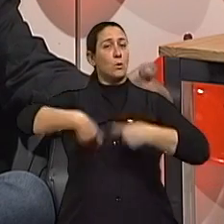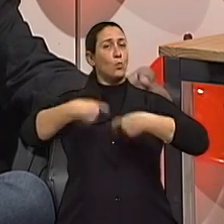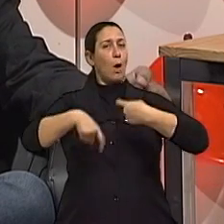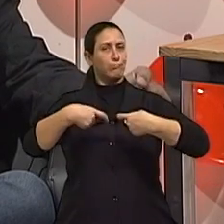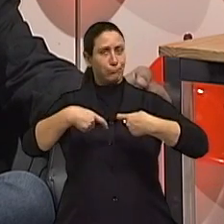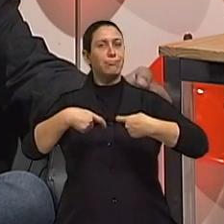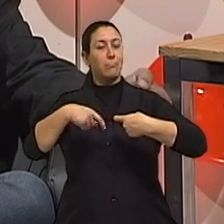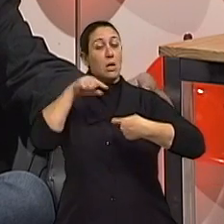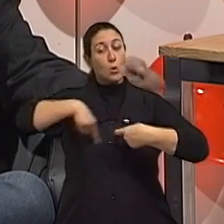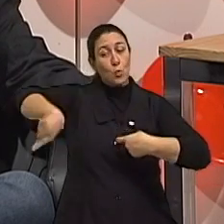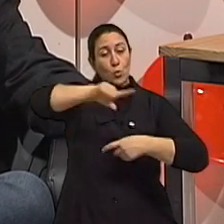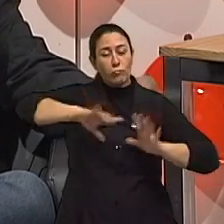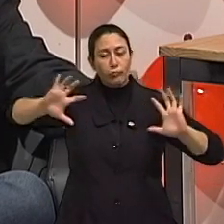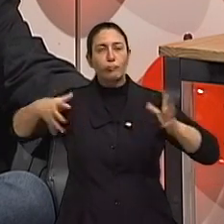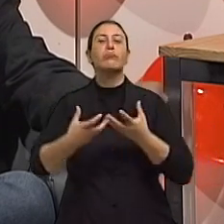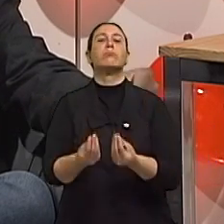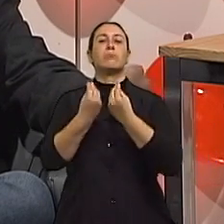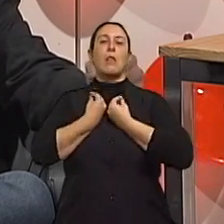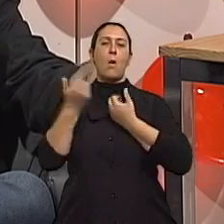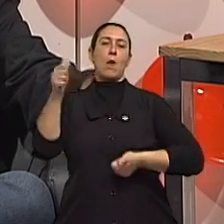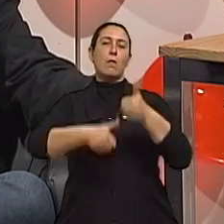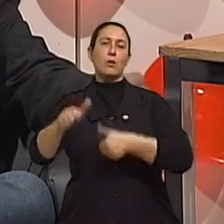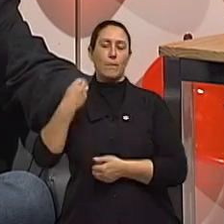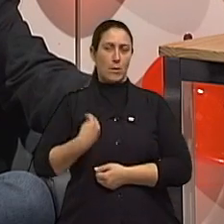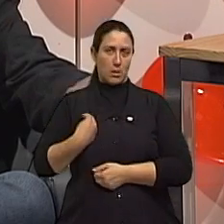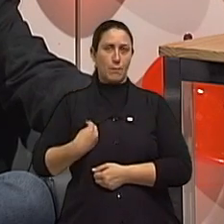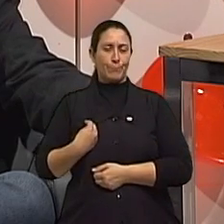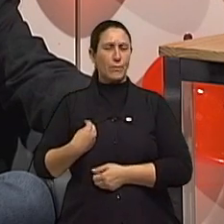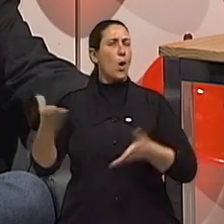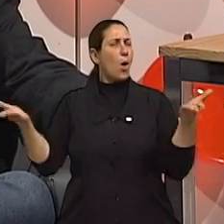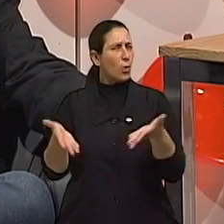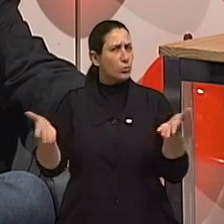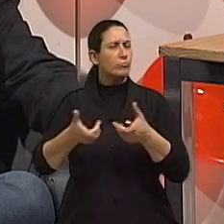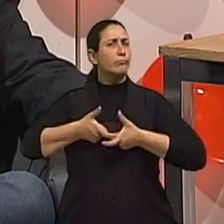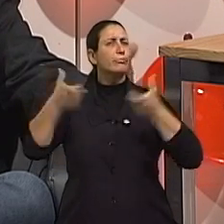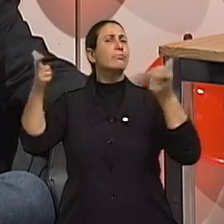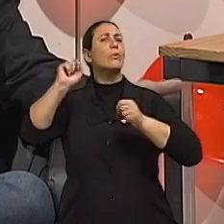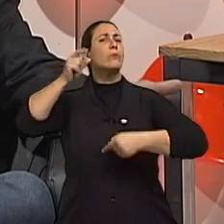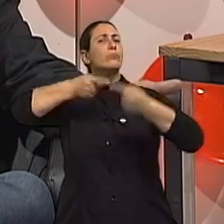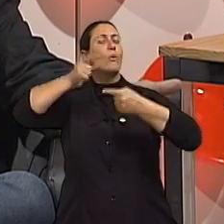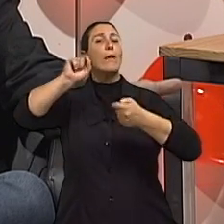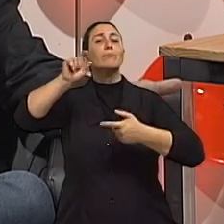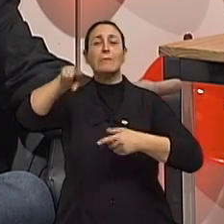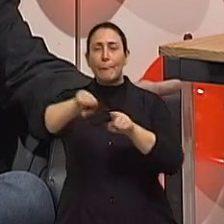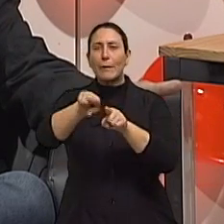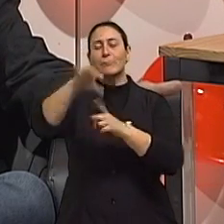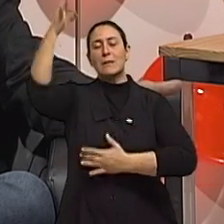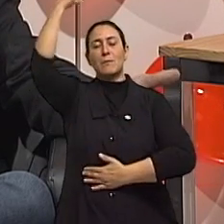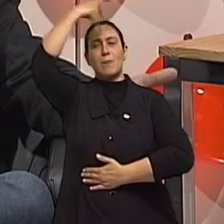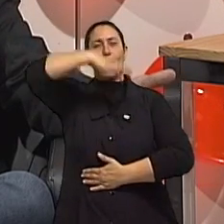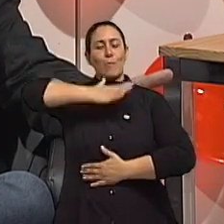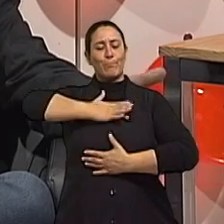da qualidade de vida. E um outro pilar que hoje cada vez mais tem se trabalhado é a questão da espiritualidade. Certo.